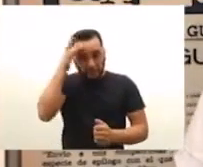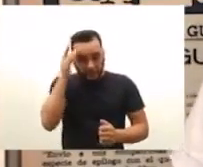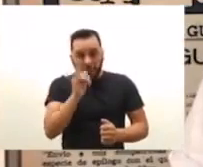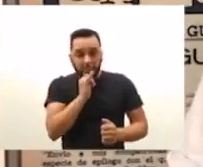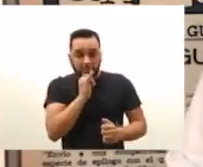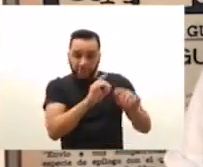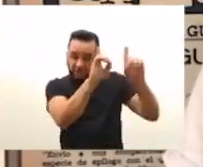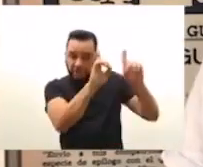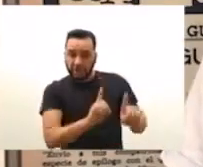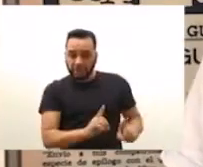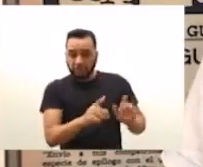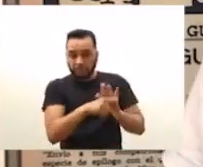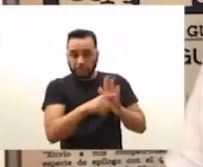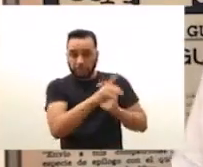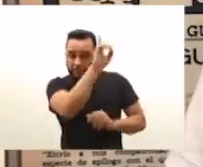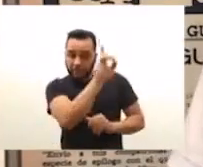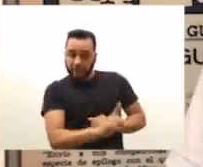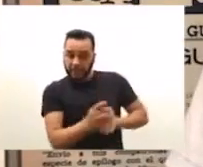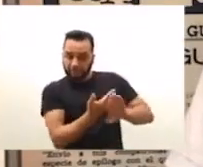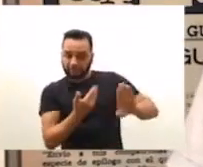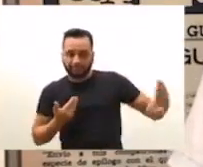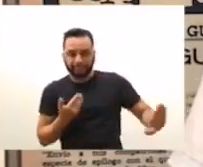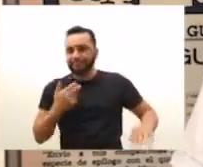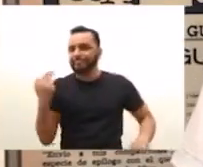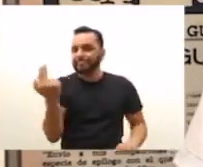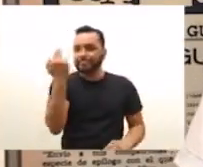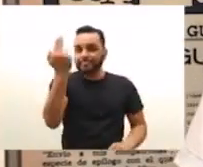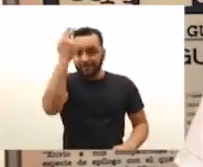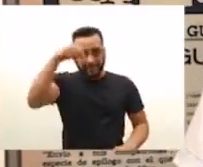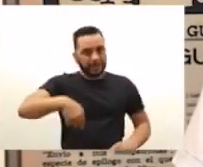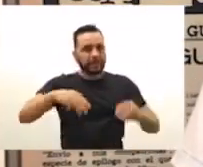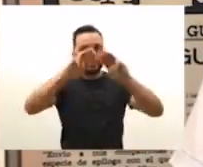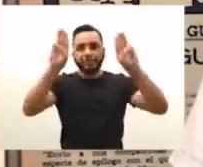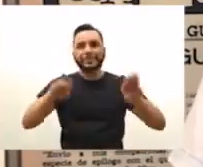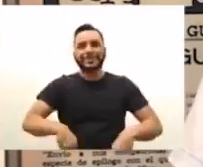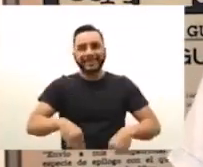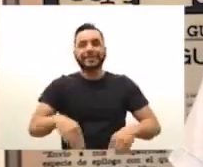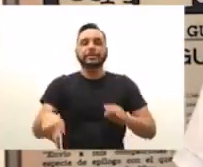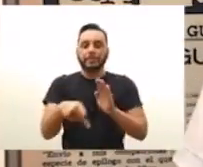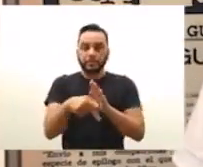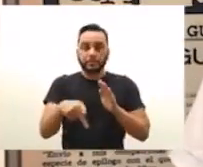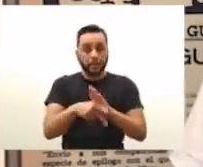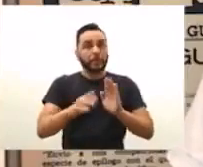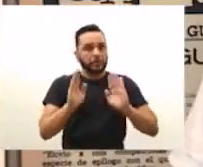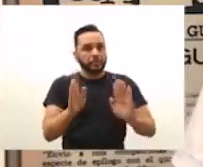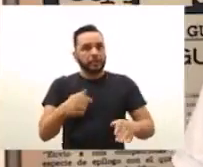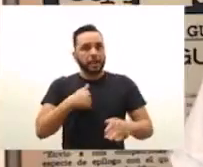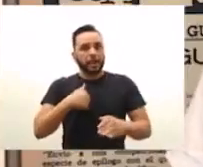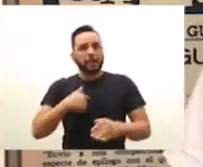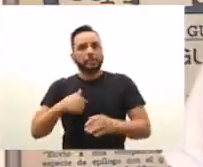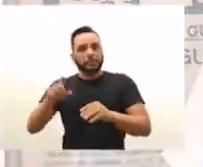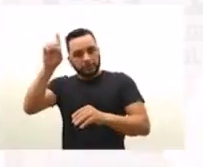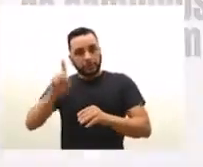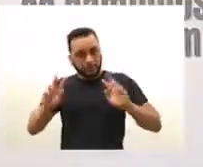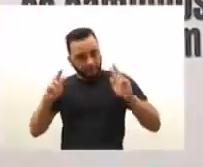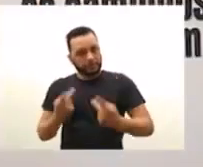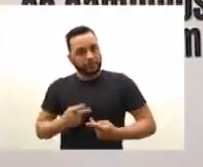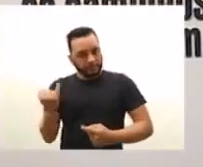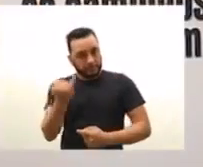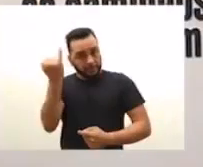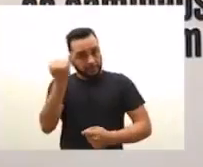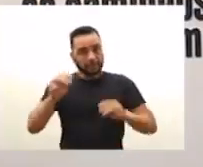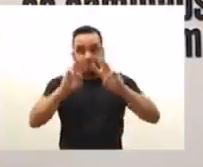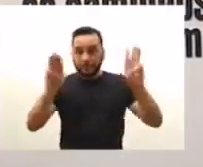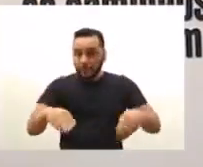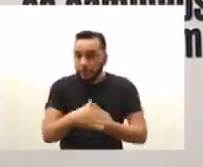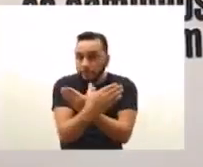apartam desses direitos. Então, não tem como desassociar as ações que a gente faz aqui do museu, da própria Constituição dos Direitos Humanos. O Memorado da